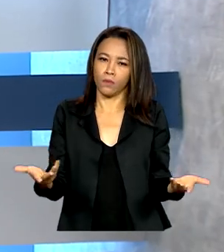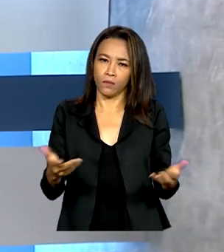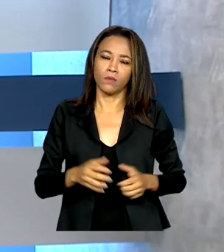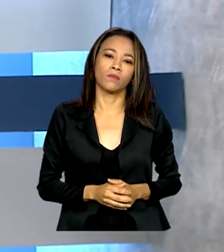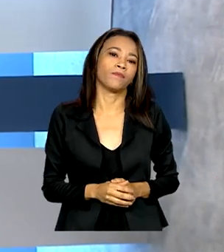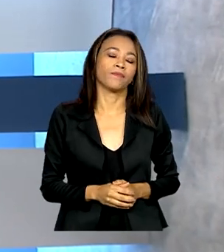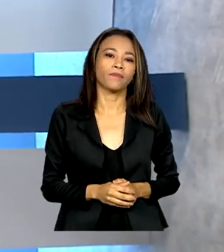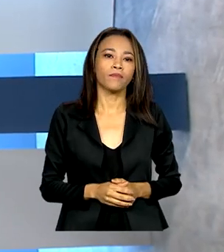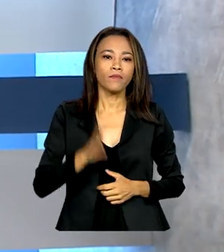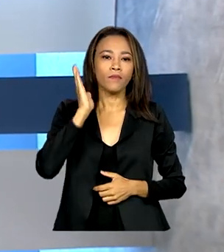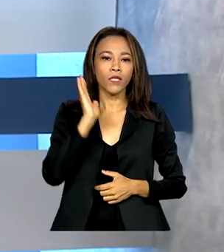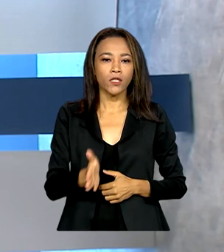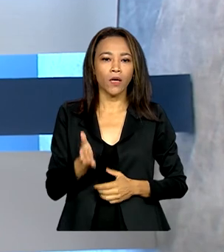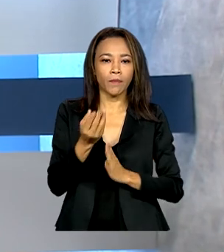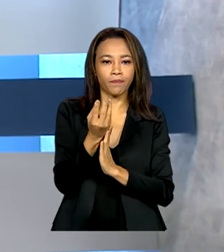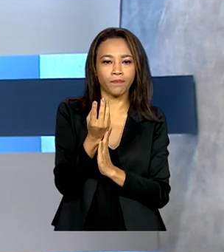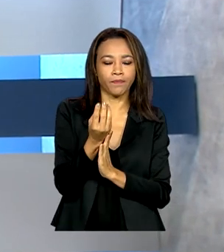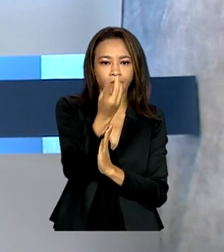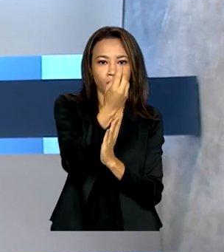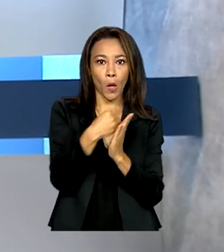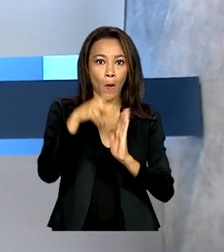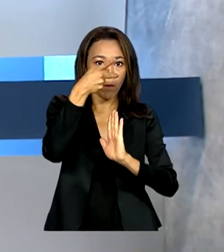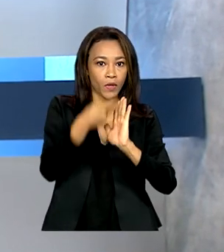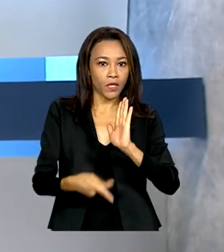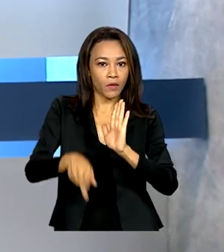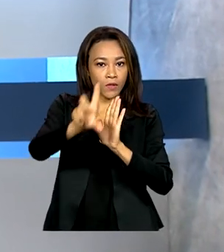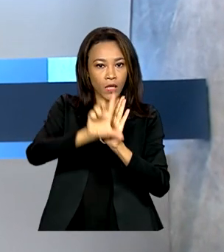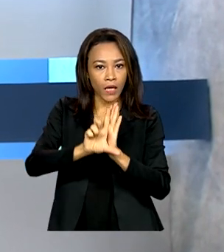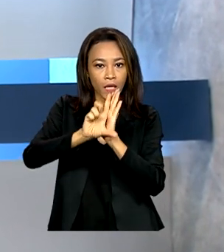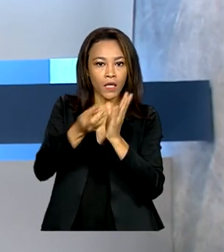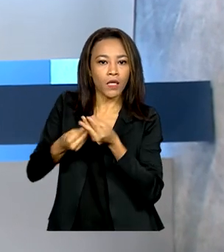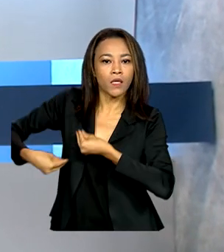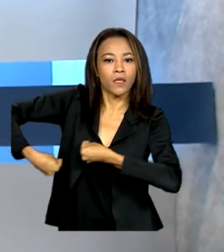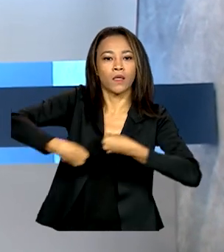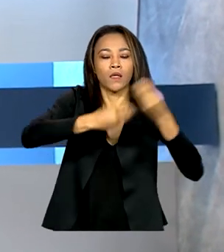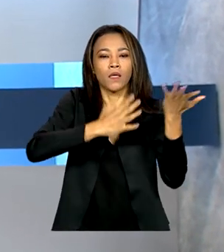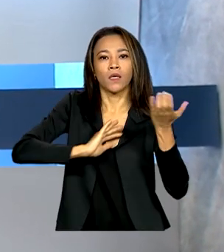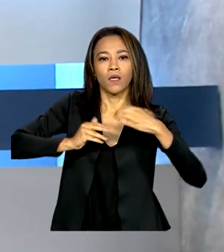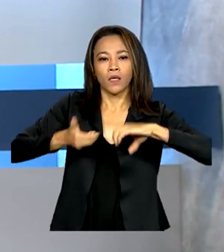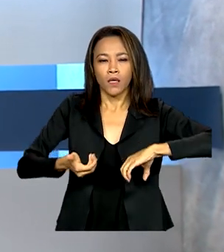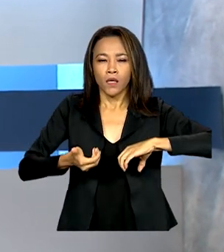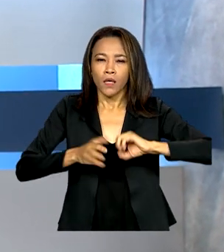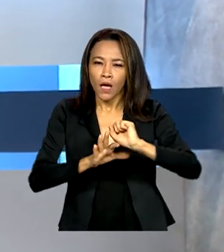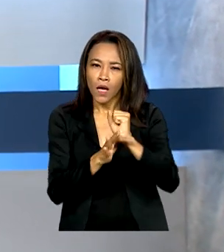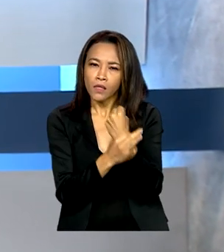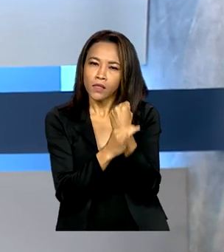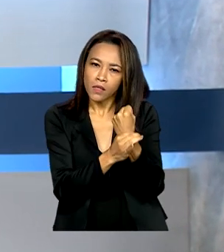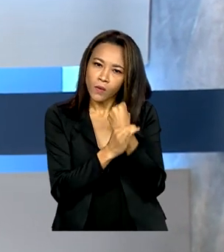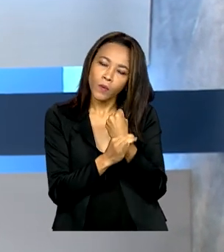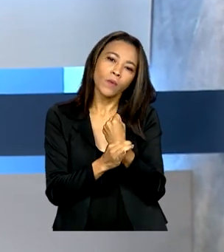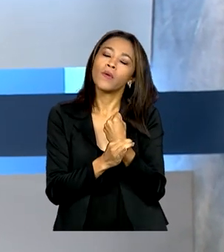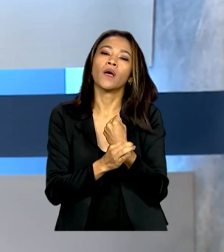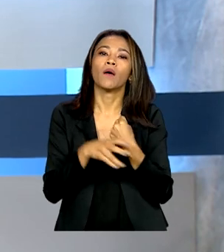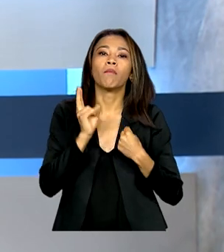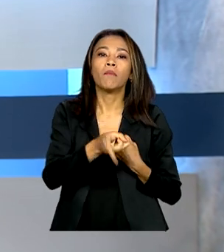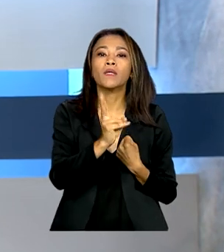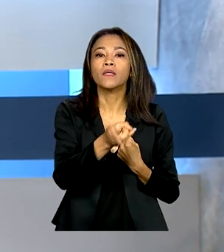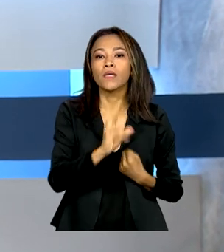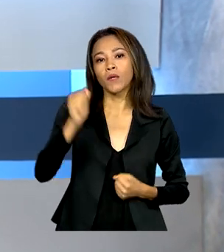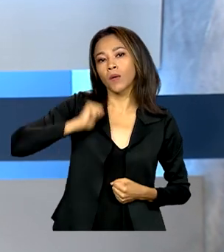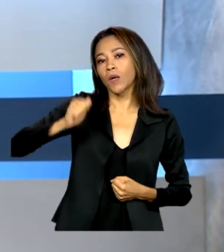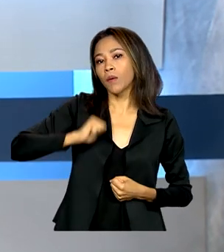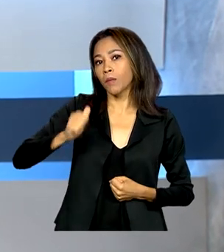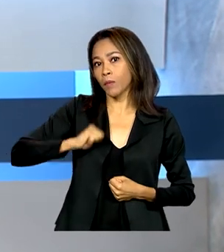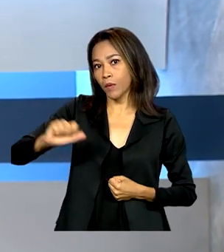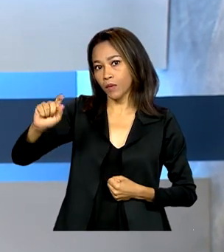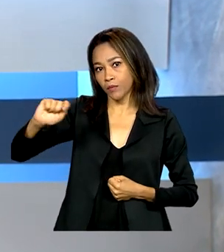Foi encaminhado ao Congresso um projeto de lei do governo federal que assegura a manutenção do Bolsa Atleta a esportistas